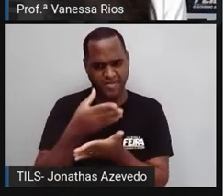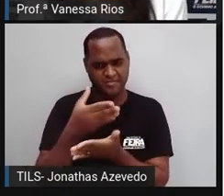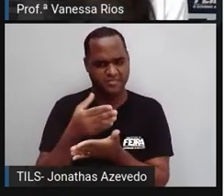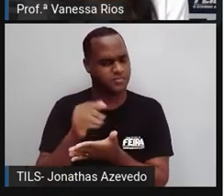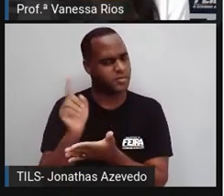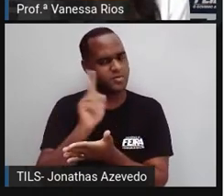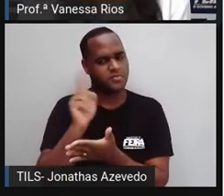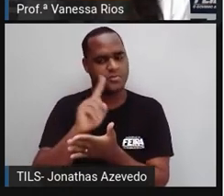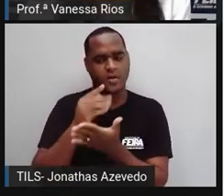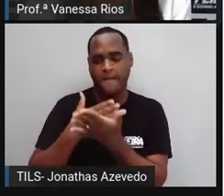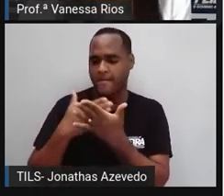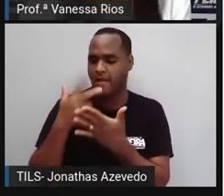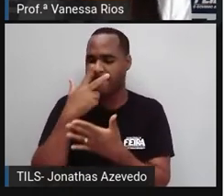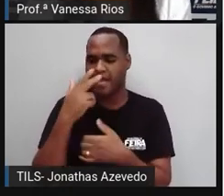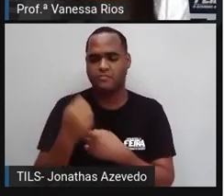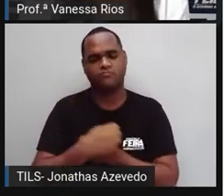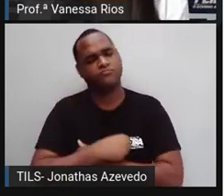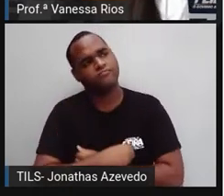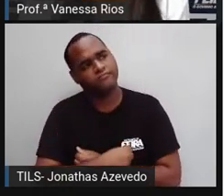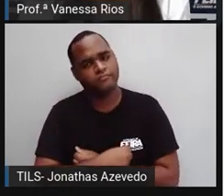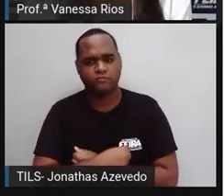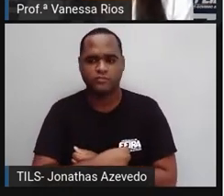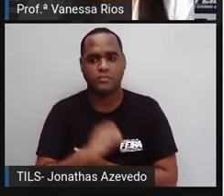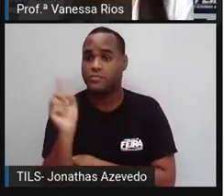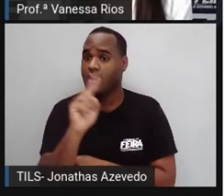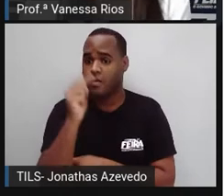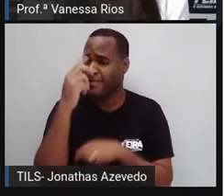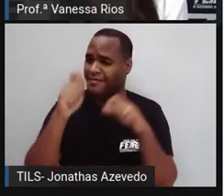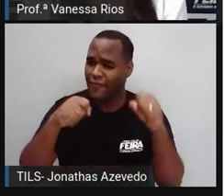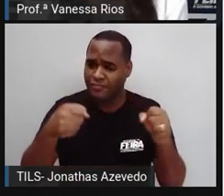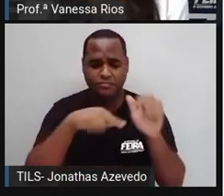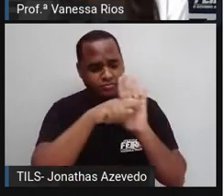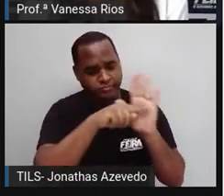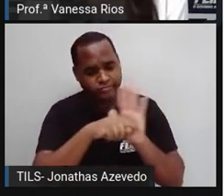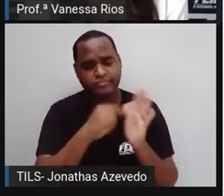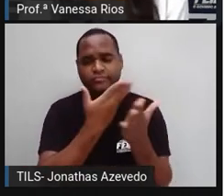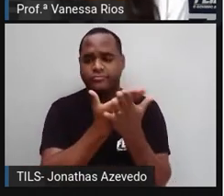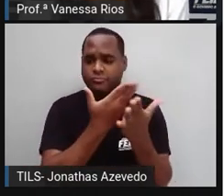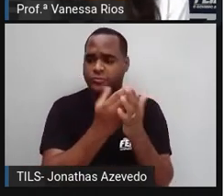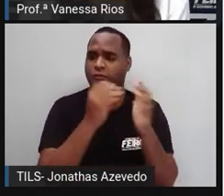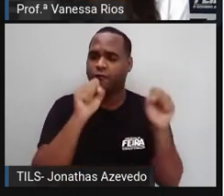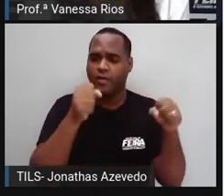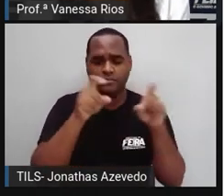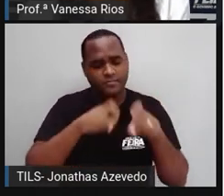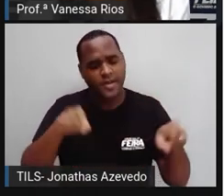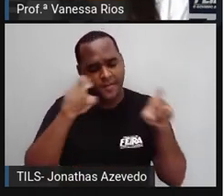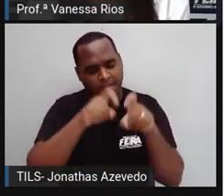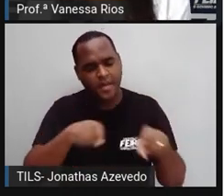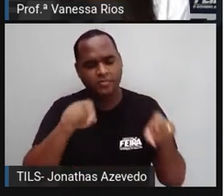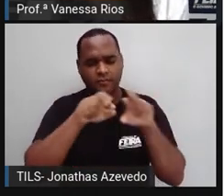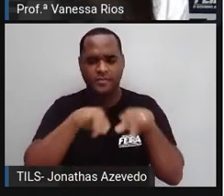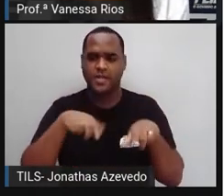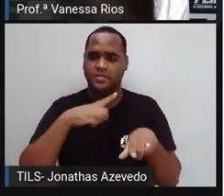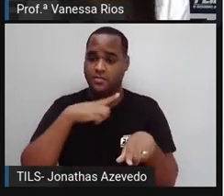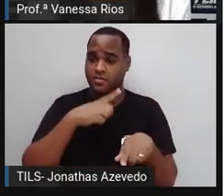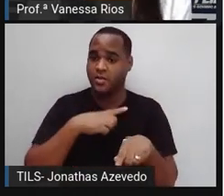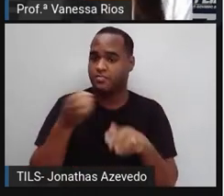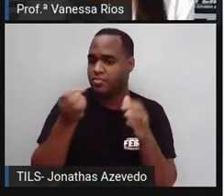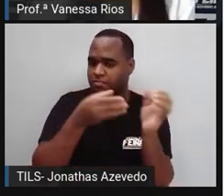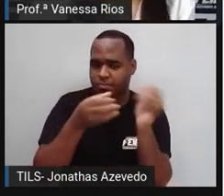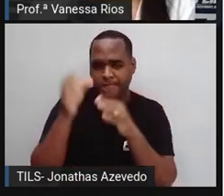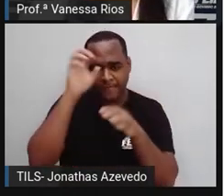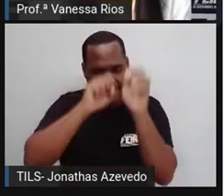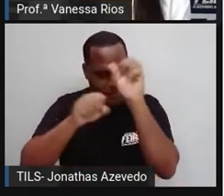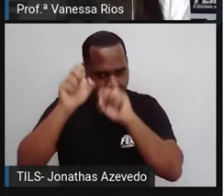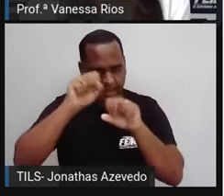também de braços cruzados. É preciso aí pesquisa, estudo, vontade de fazer algo diferente e de